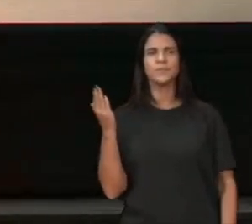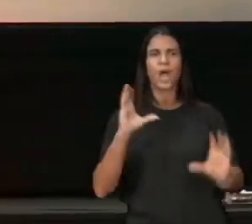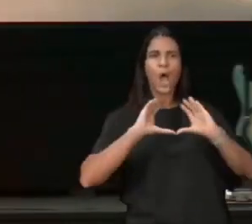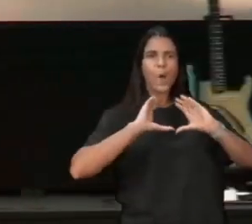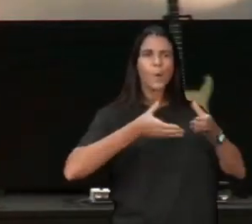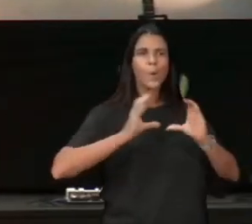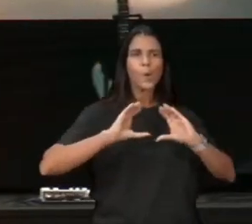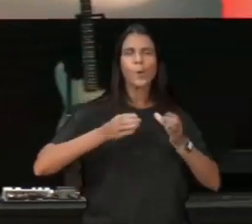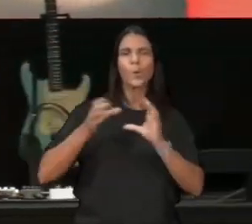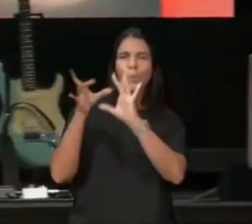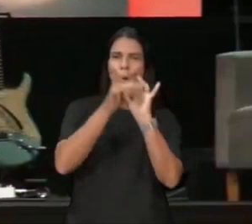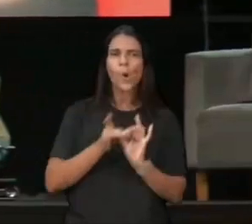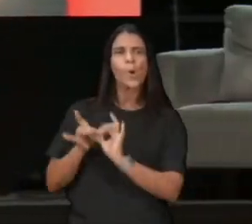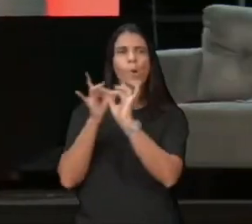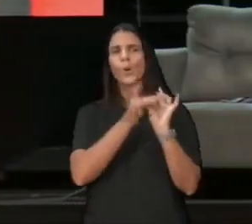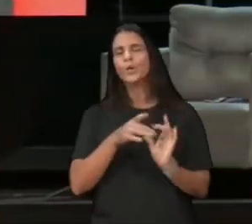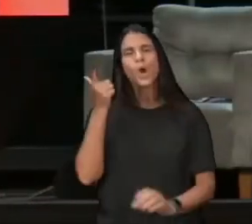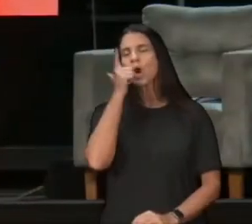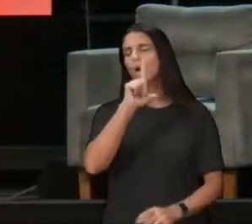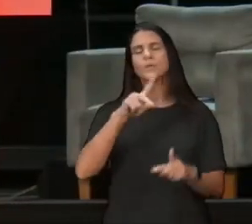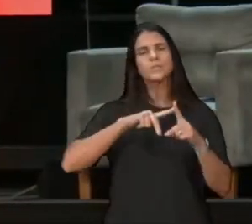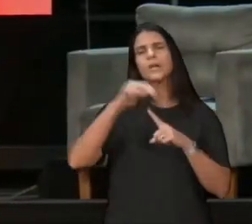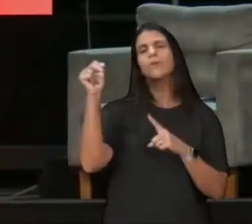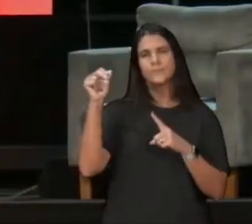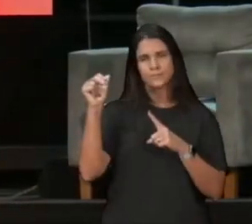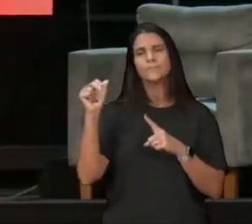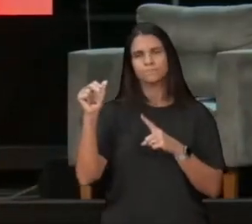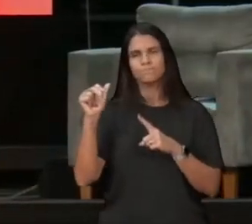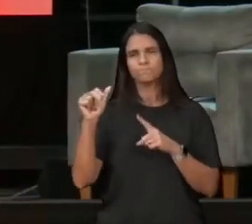porque tem uma coisa, que quem não quer ser time, nunca vai experimentar, câmeras em mim,